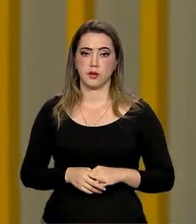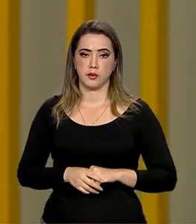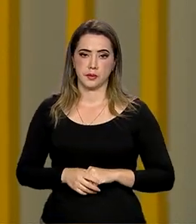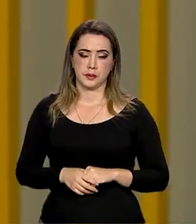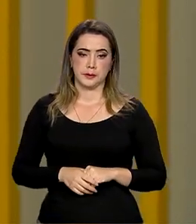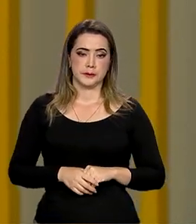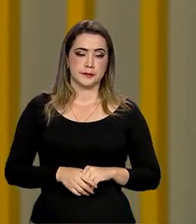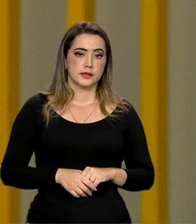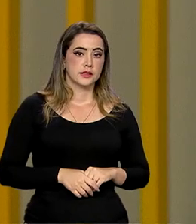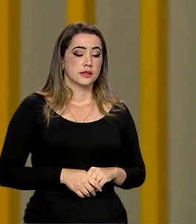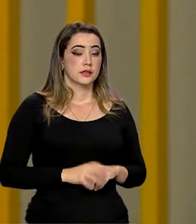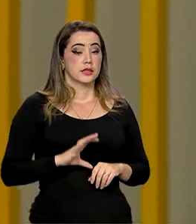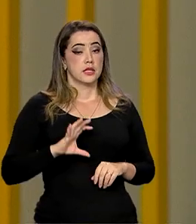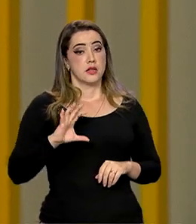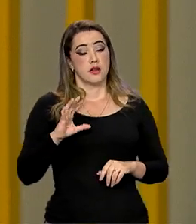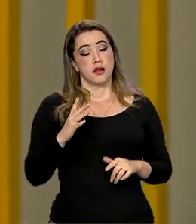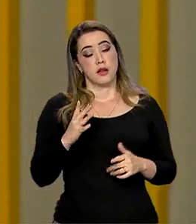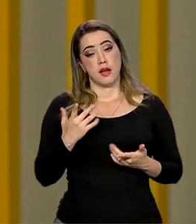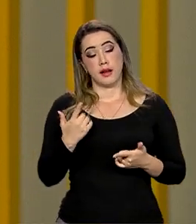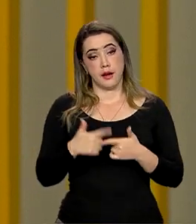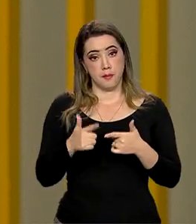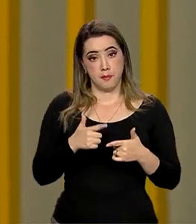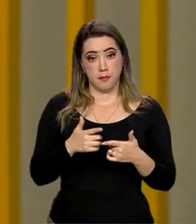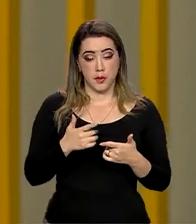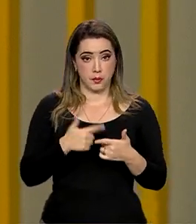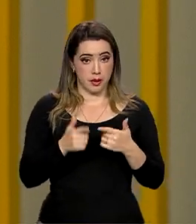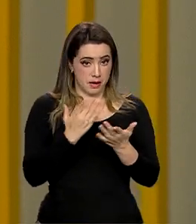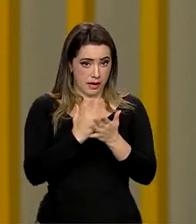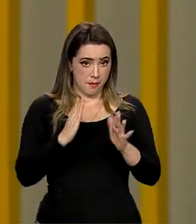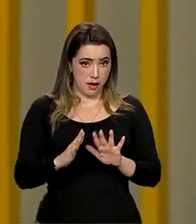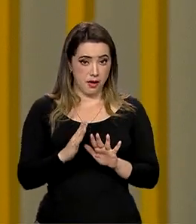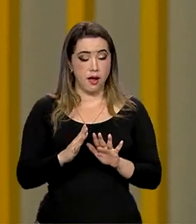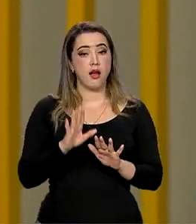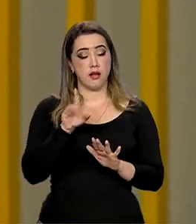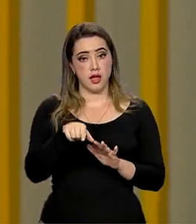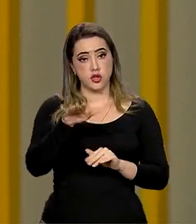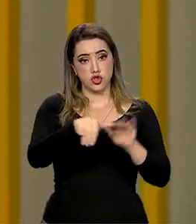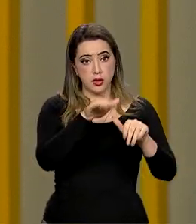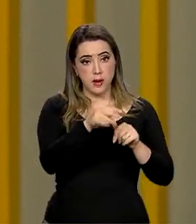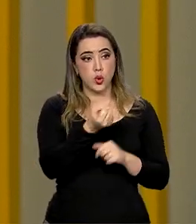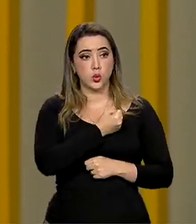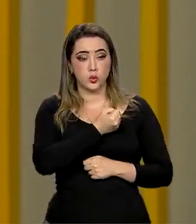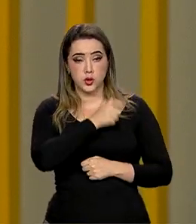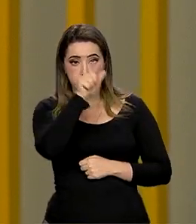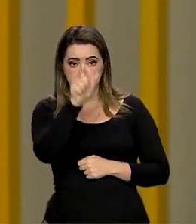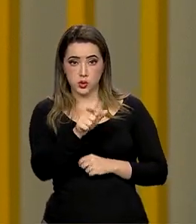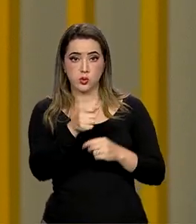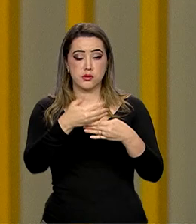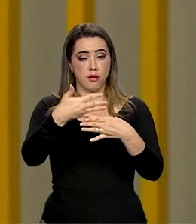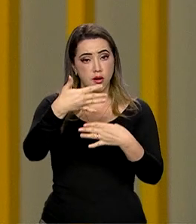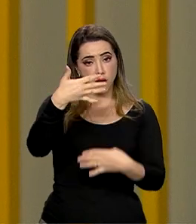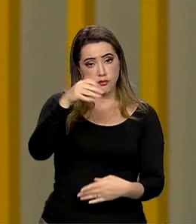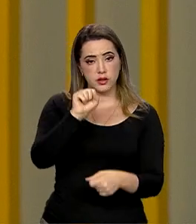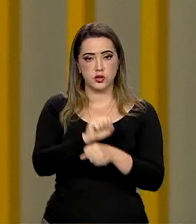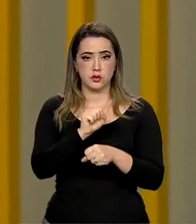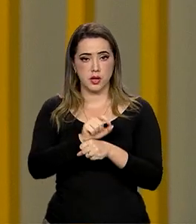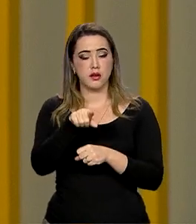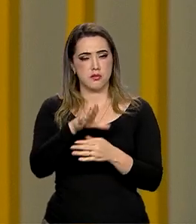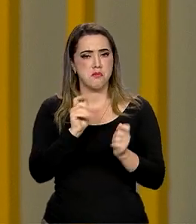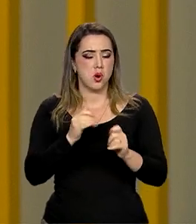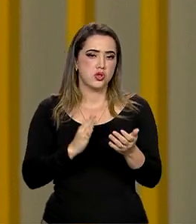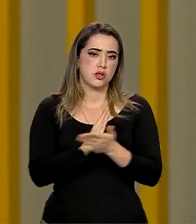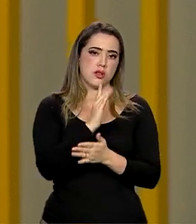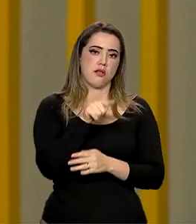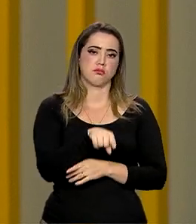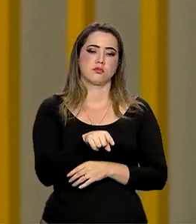prazo, que nos pareceu adequada, é chamar os remanescentes. Eles já foram aprovados em concurso público, estão aptos a ingressarem nos nossos quadros.